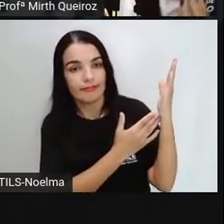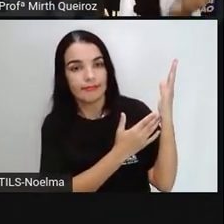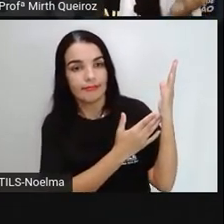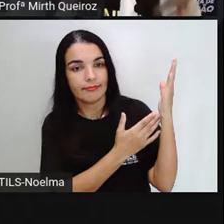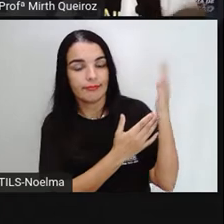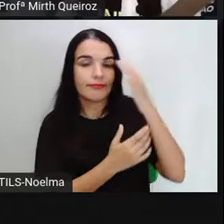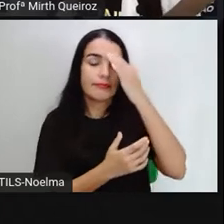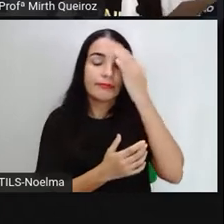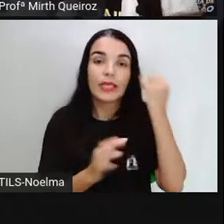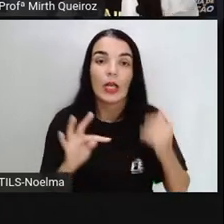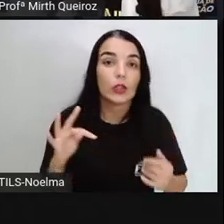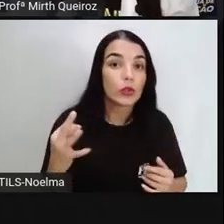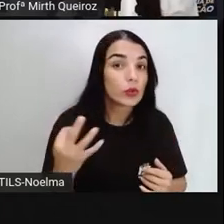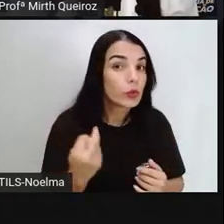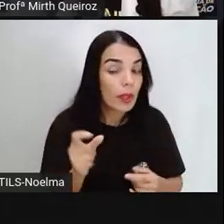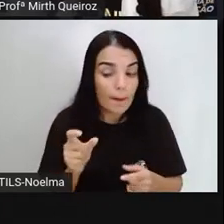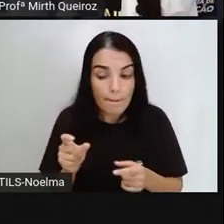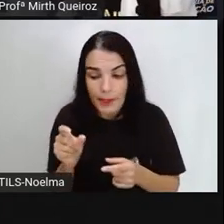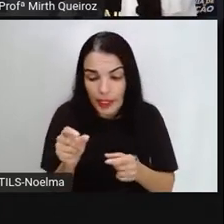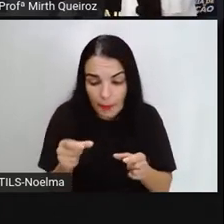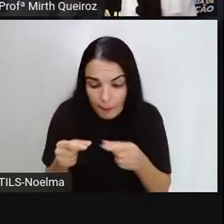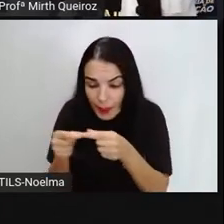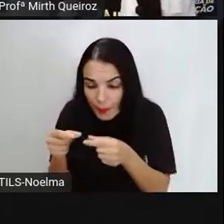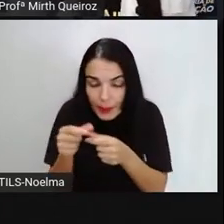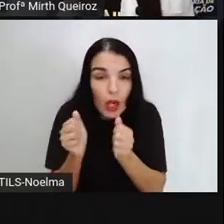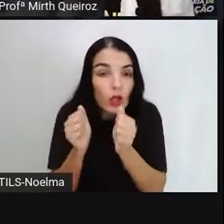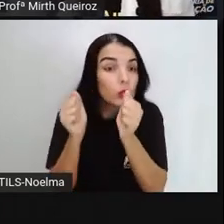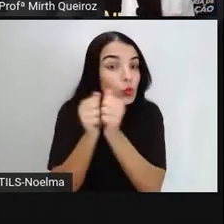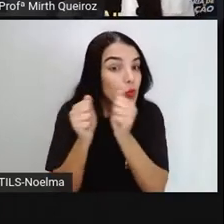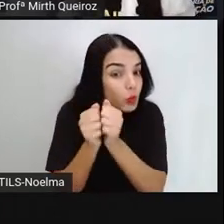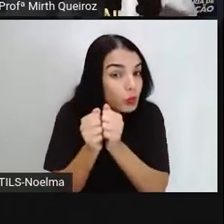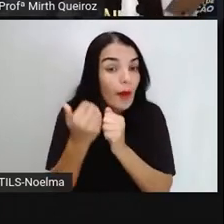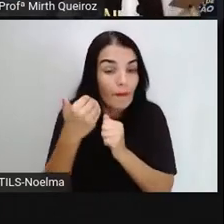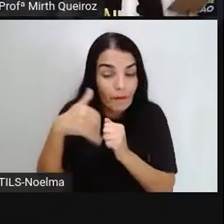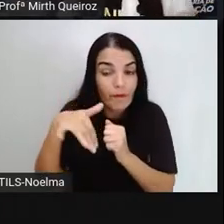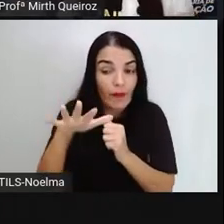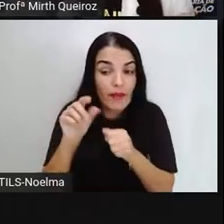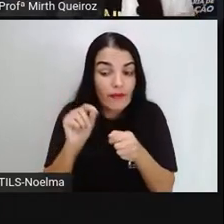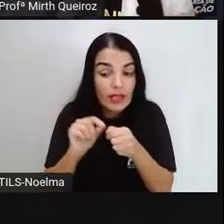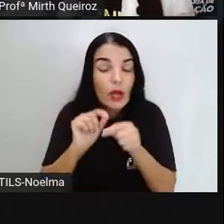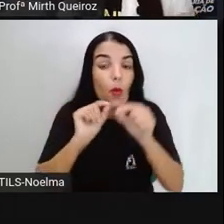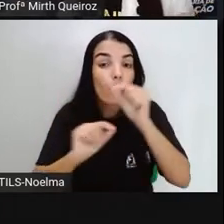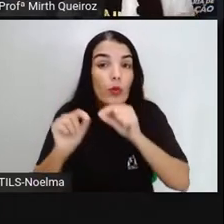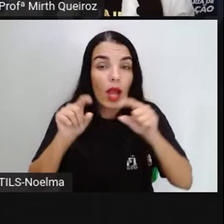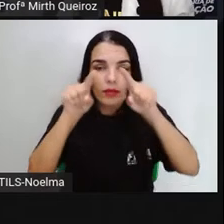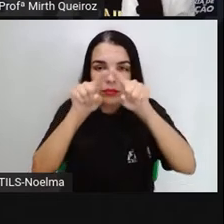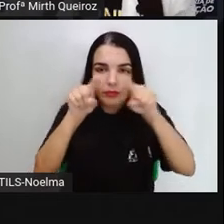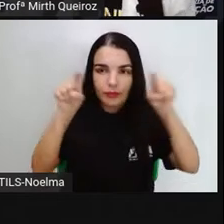Todas essas peças, elas juntas, elas vão formar um quadrado.